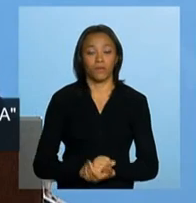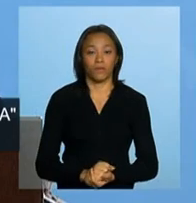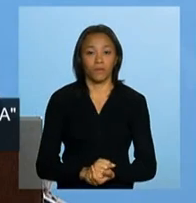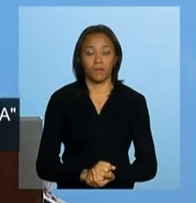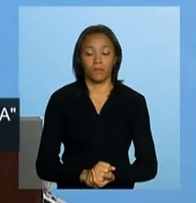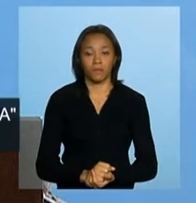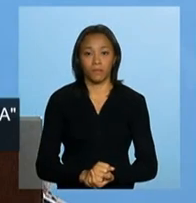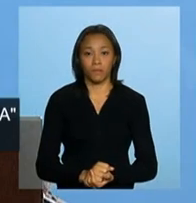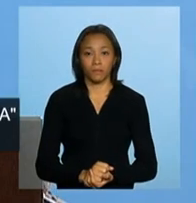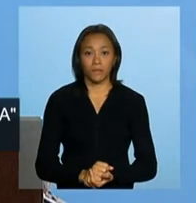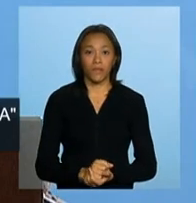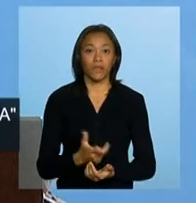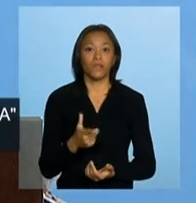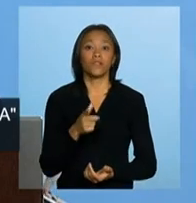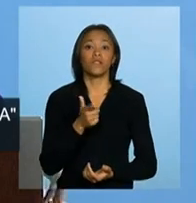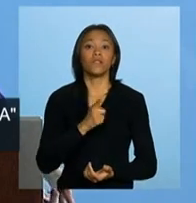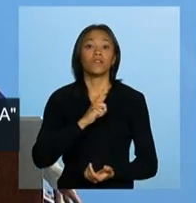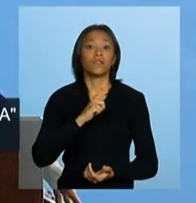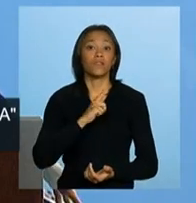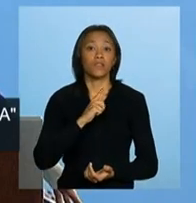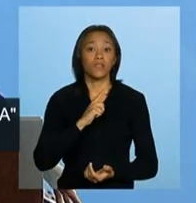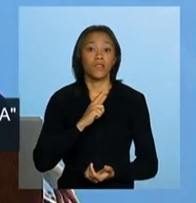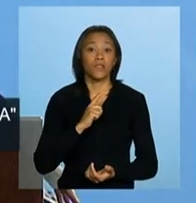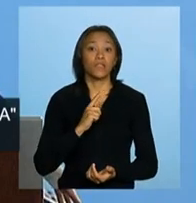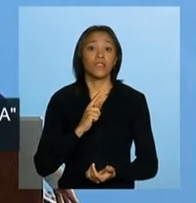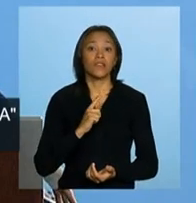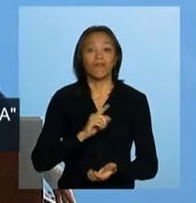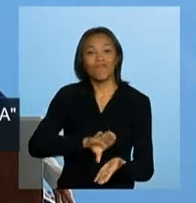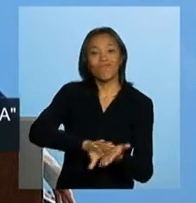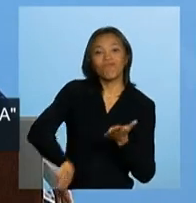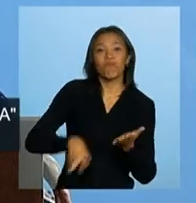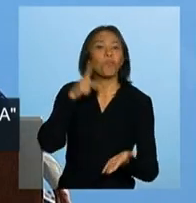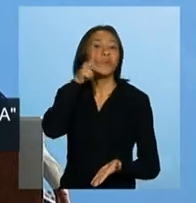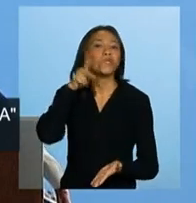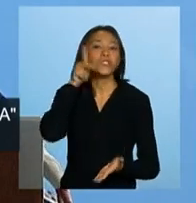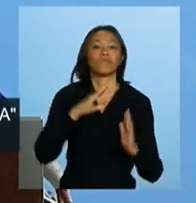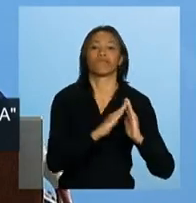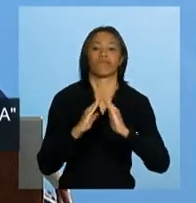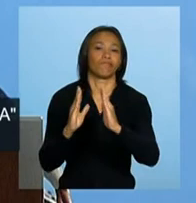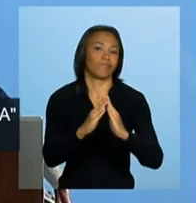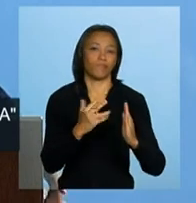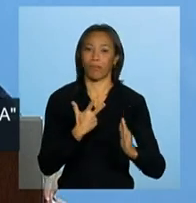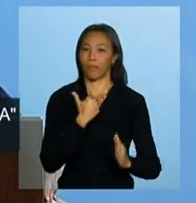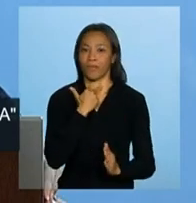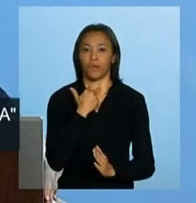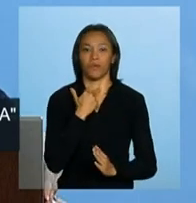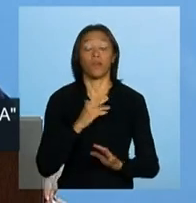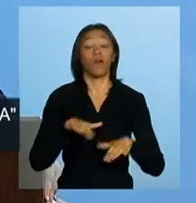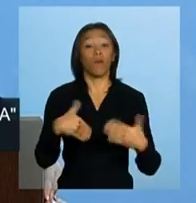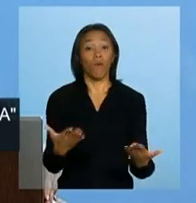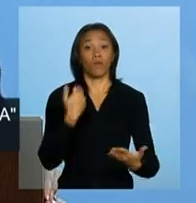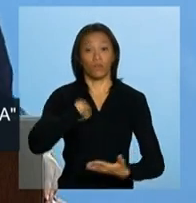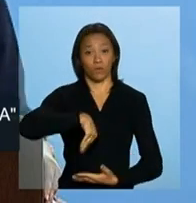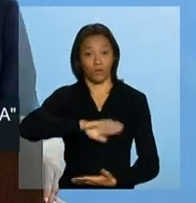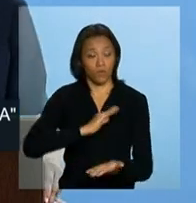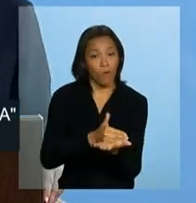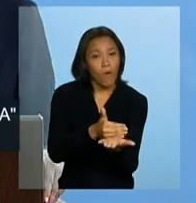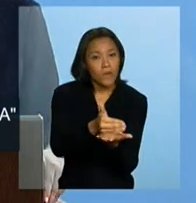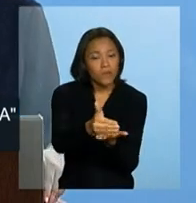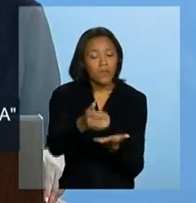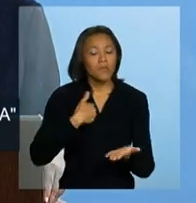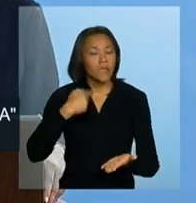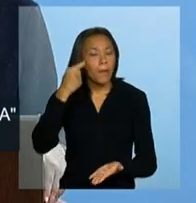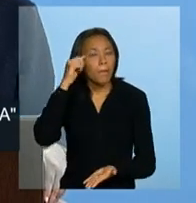de ter uma política de moradia. Quando nós começamos a